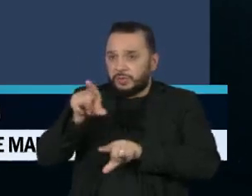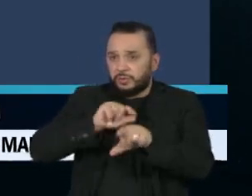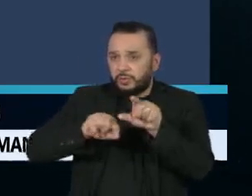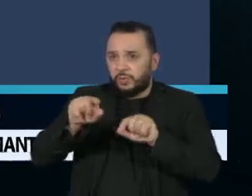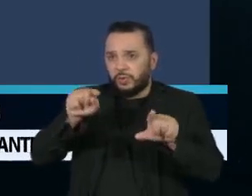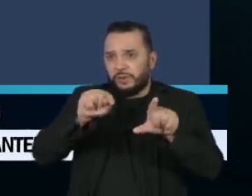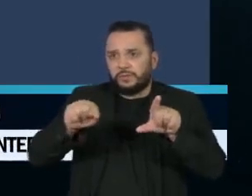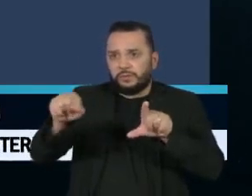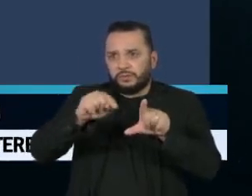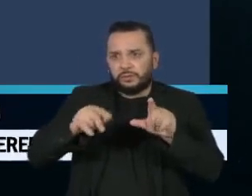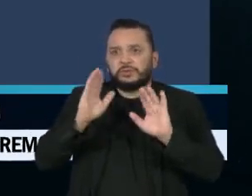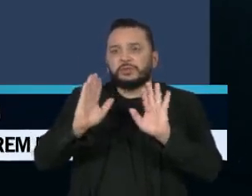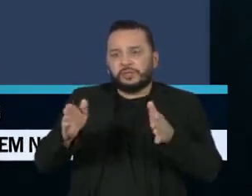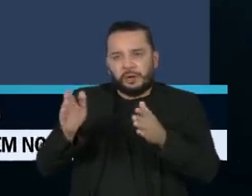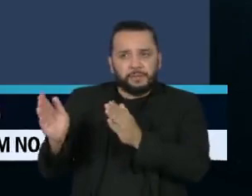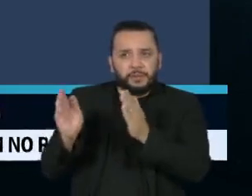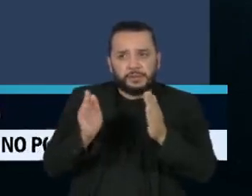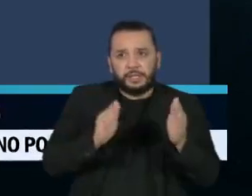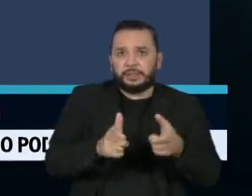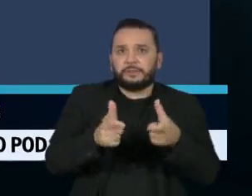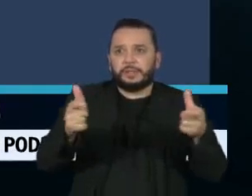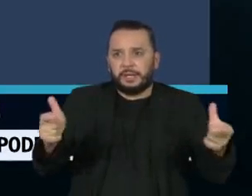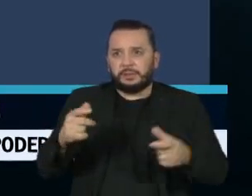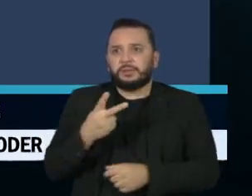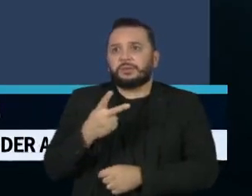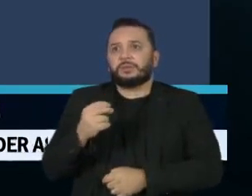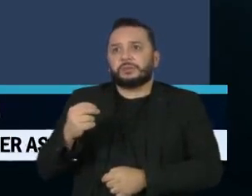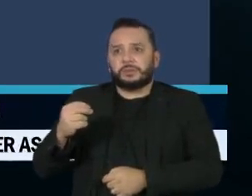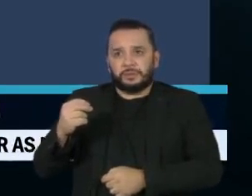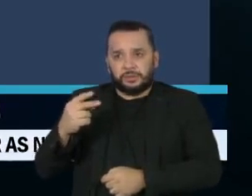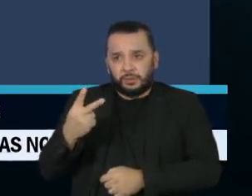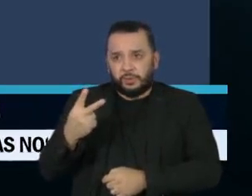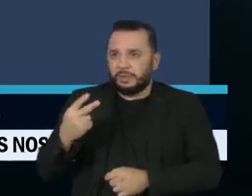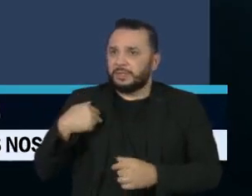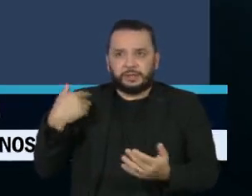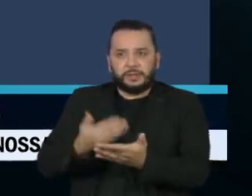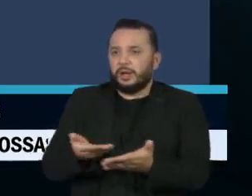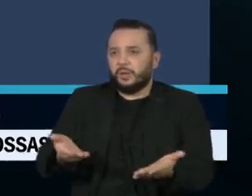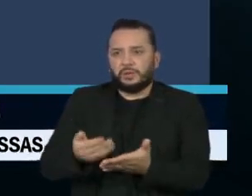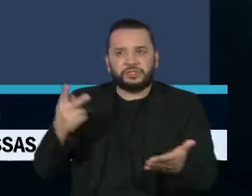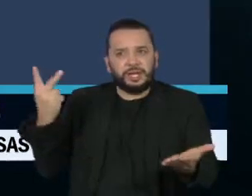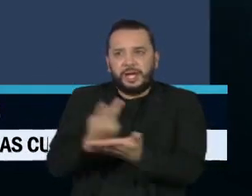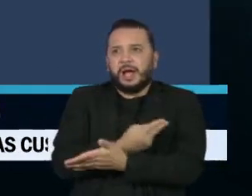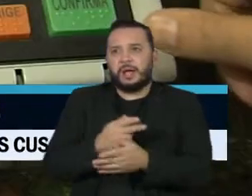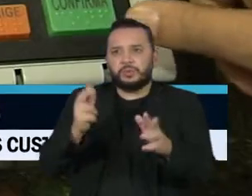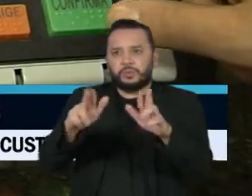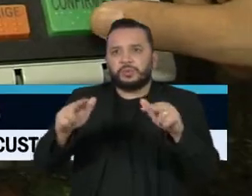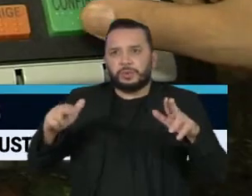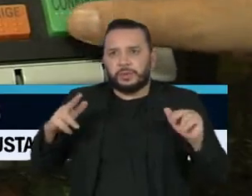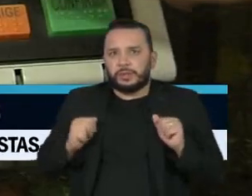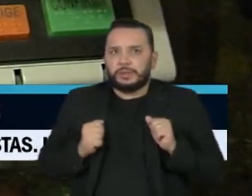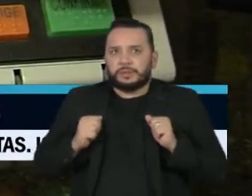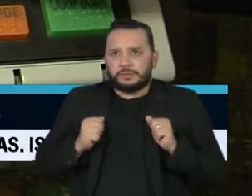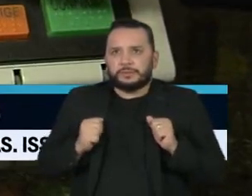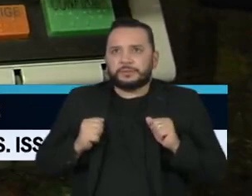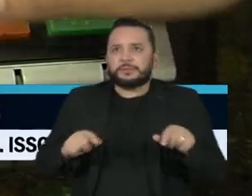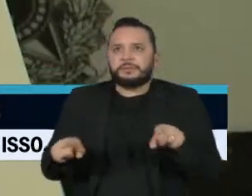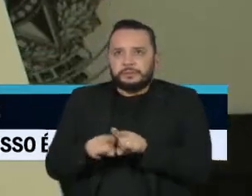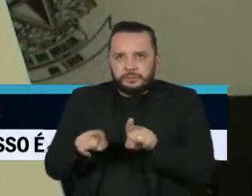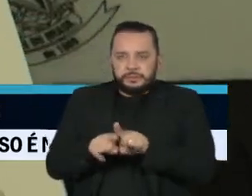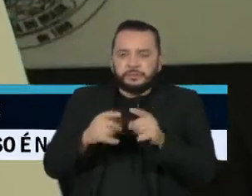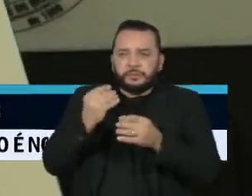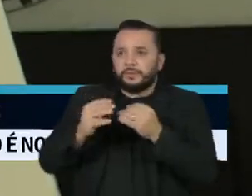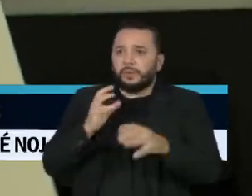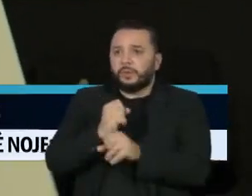foi ampliado. E que desde 2002 nunca foram encontradas irregularidades. Sobre a apuração dos